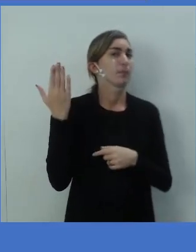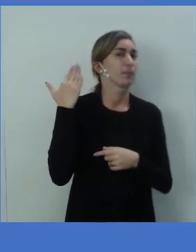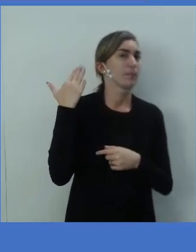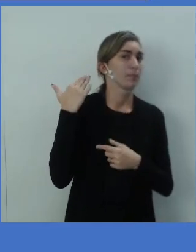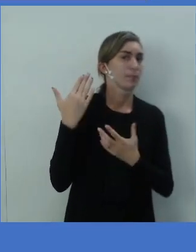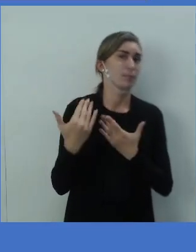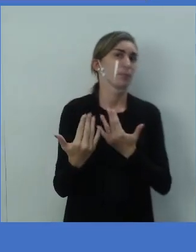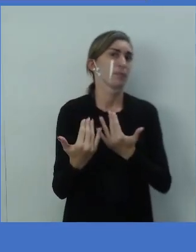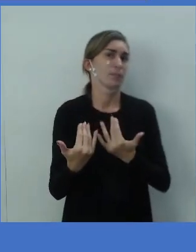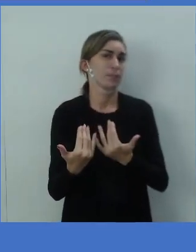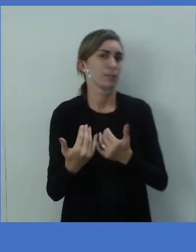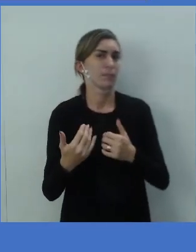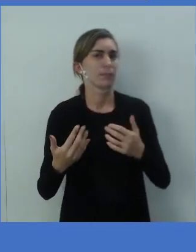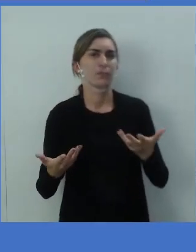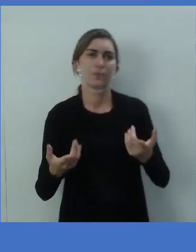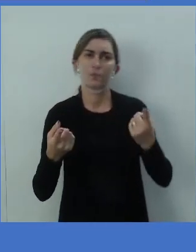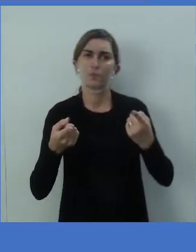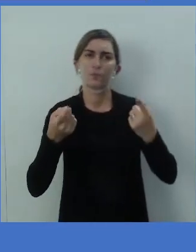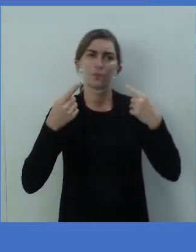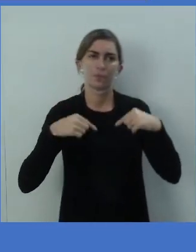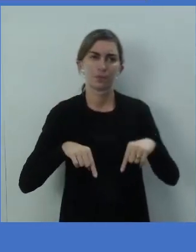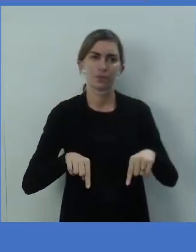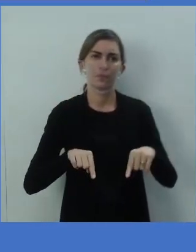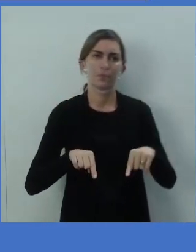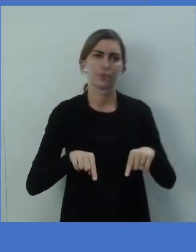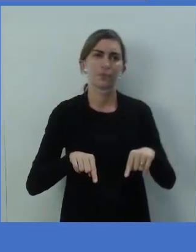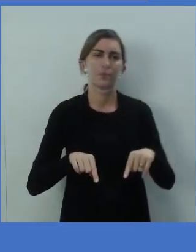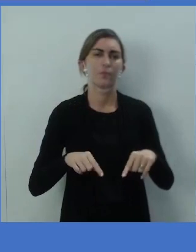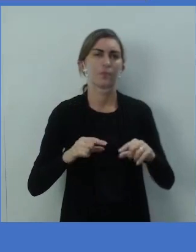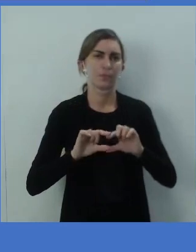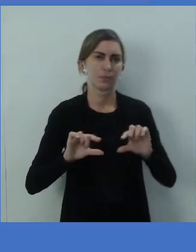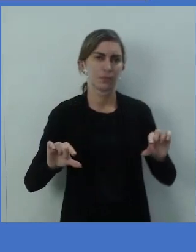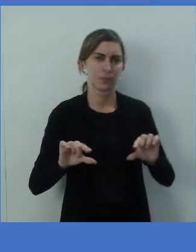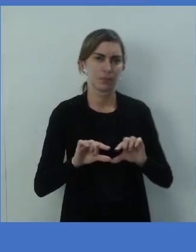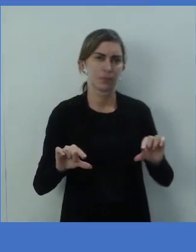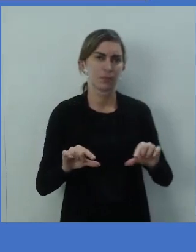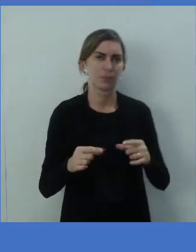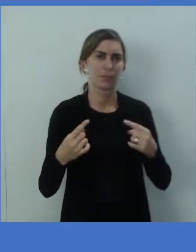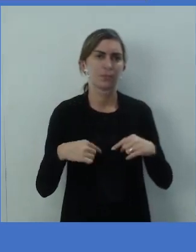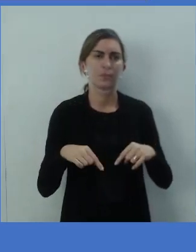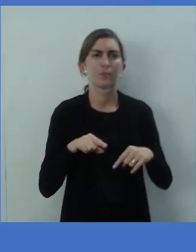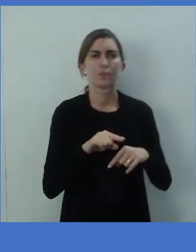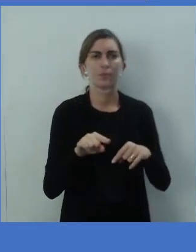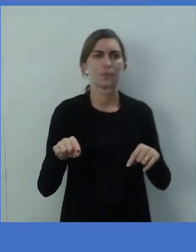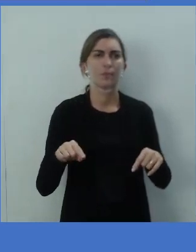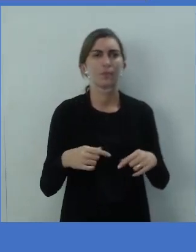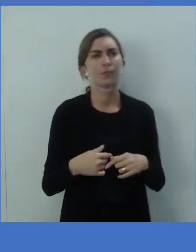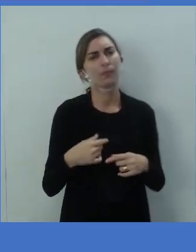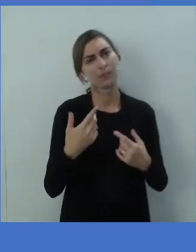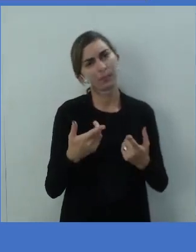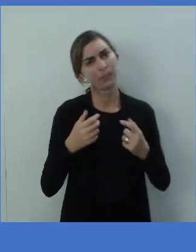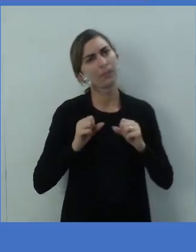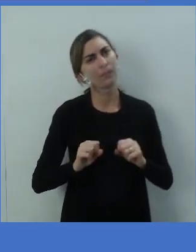jovem. Ou, abaixo, I could run ten miles when I was young. Eu poderia, ou eu podia,